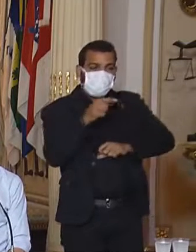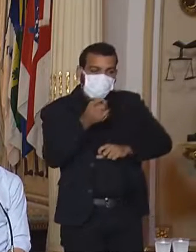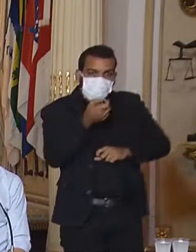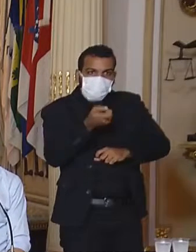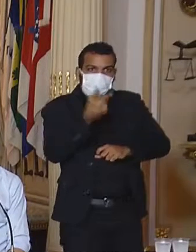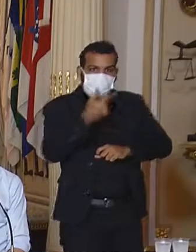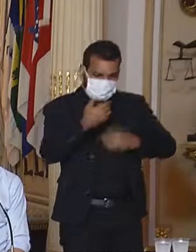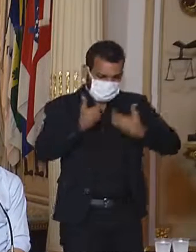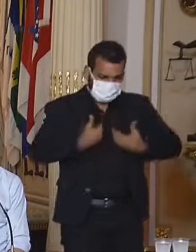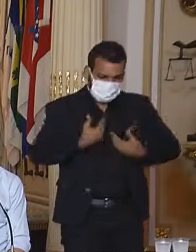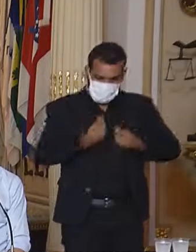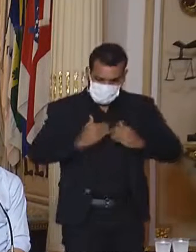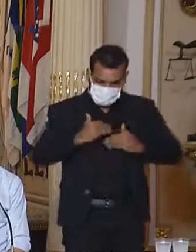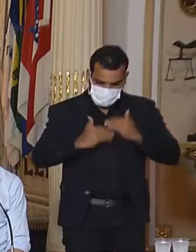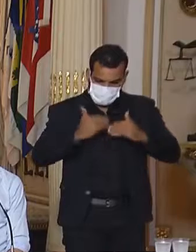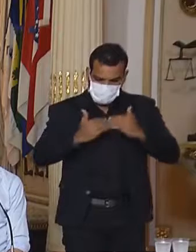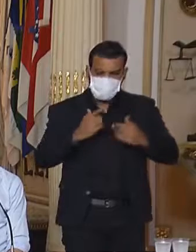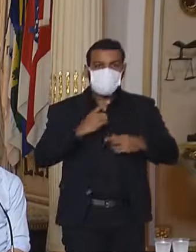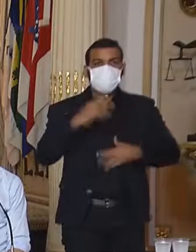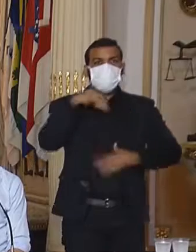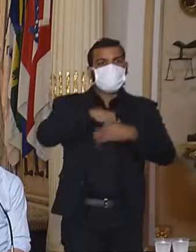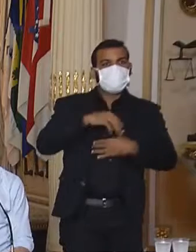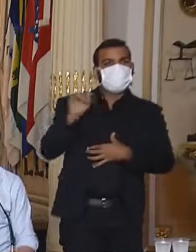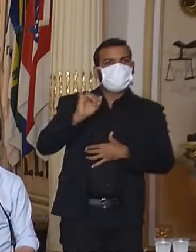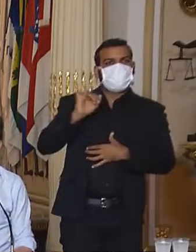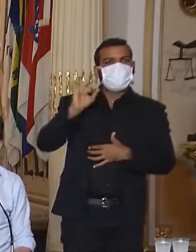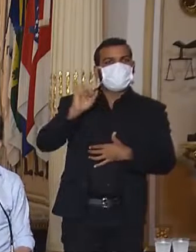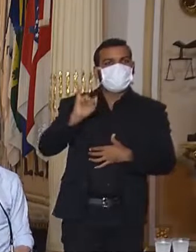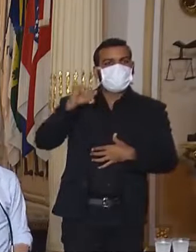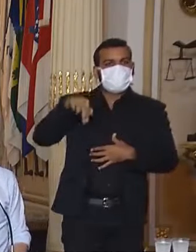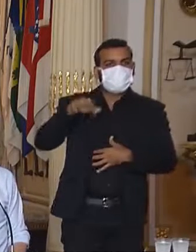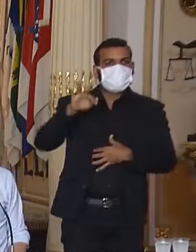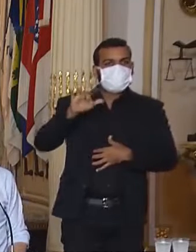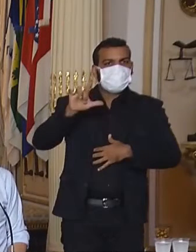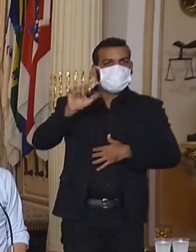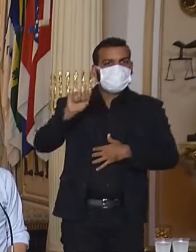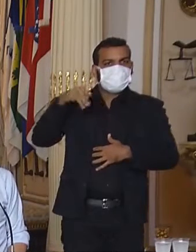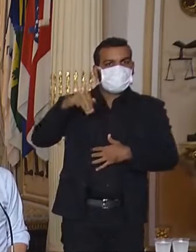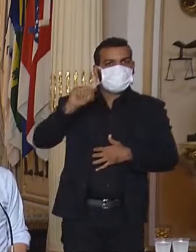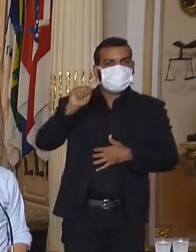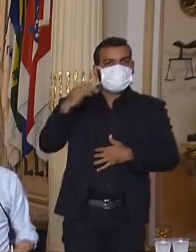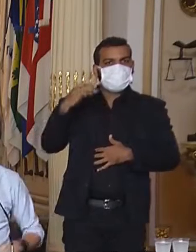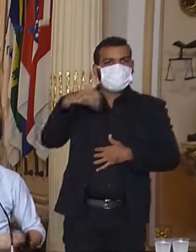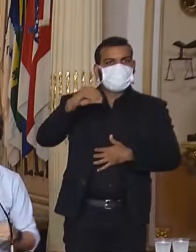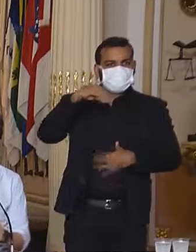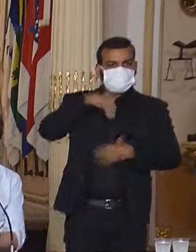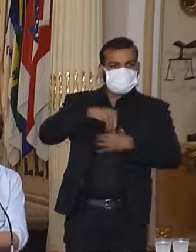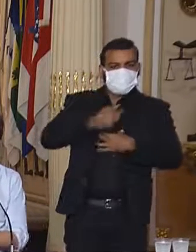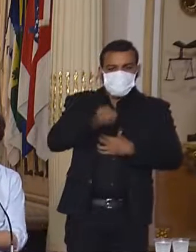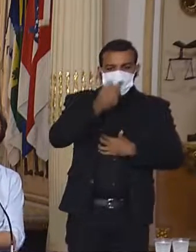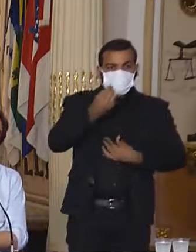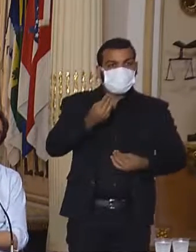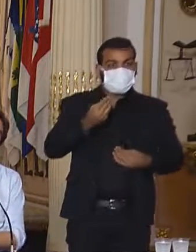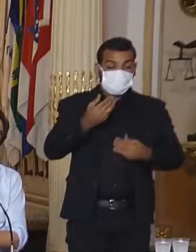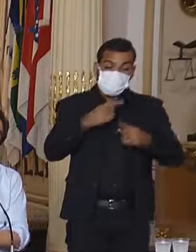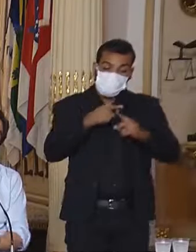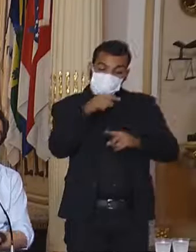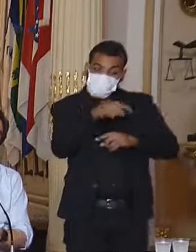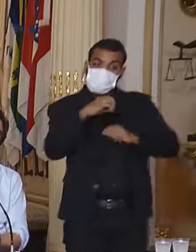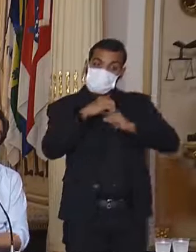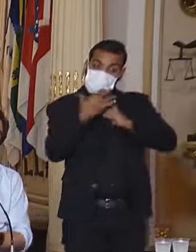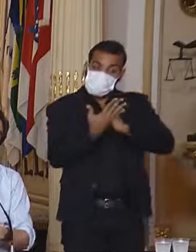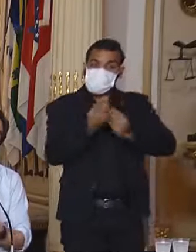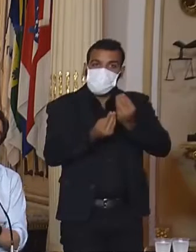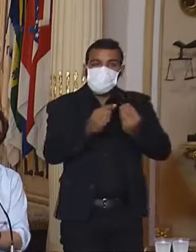chamada tempestade inflamatória. Isso já havia relatos de